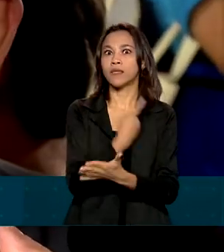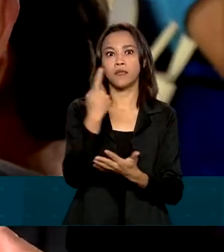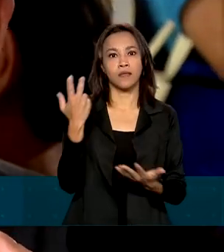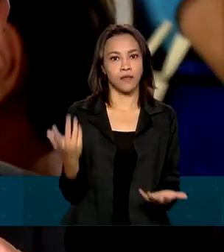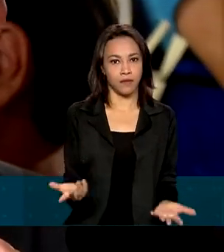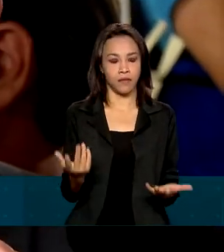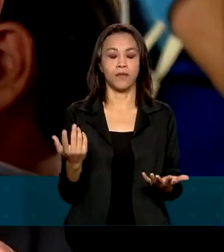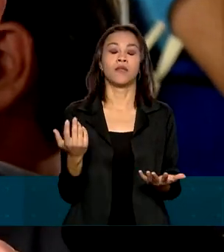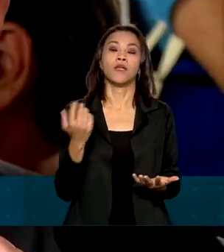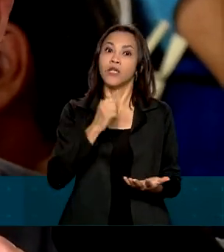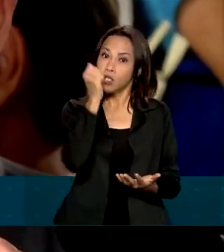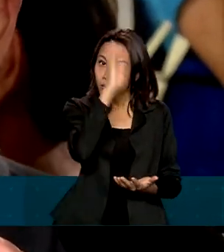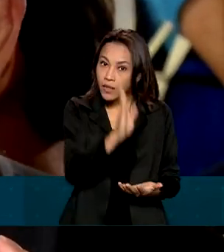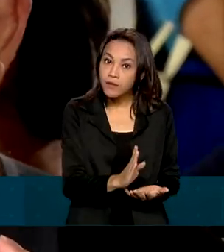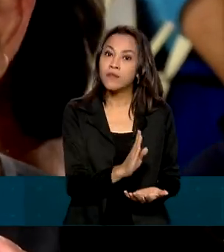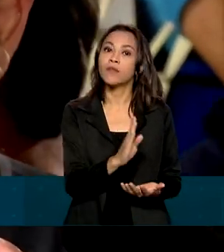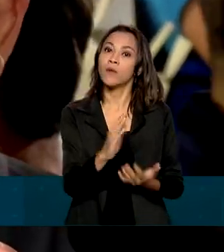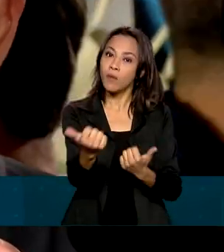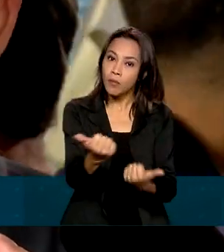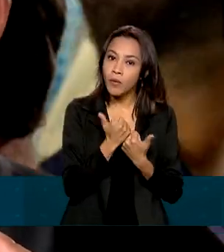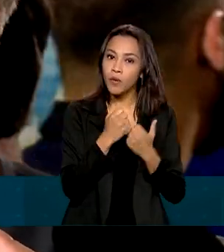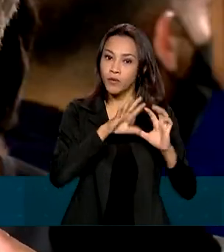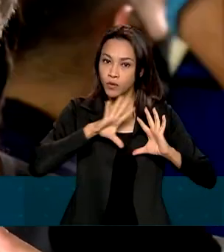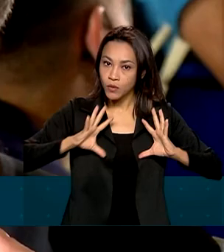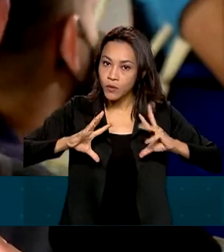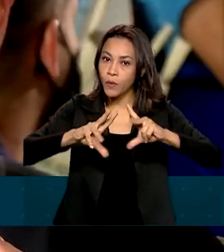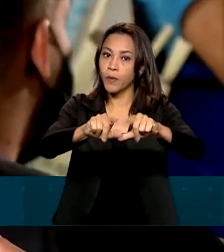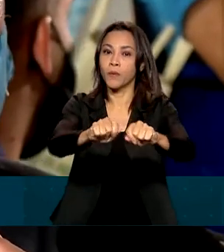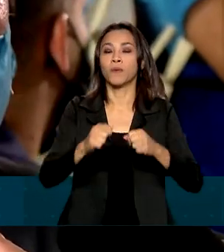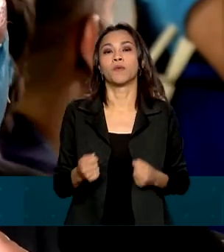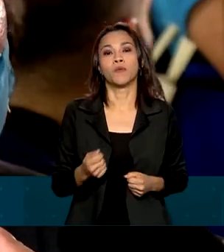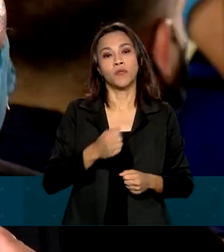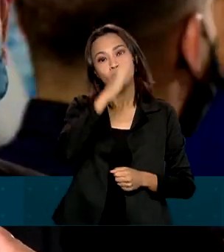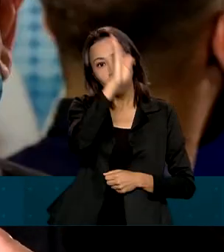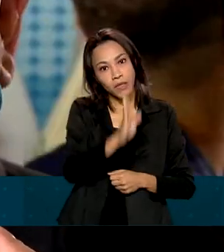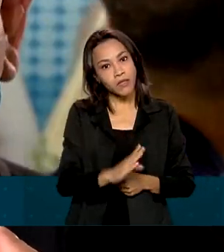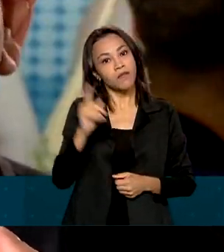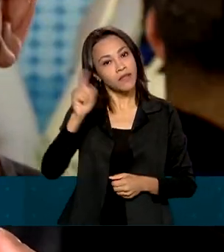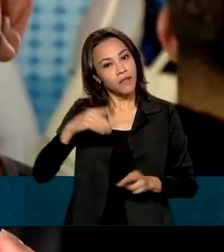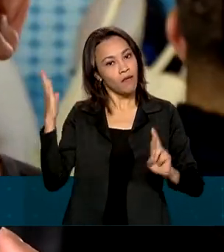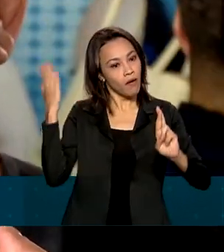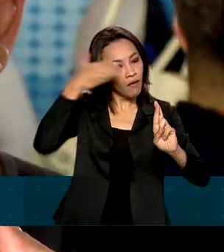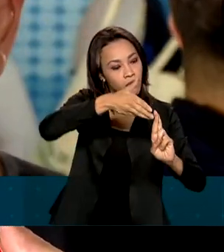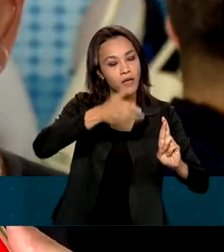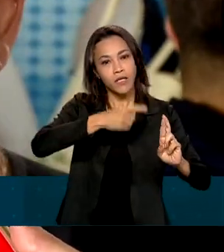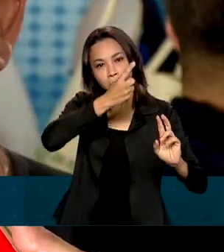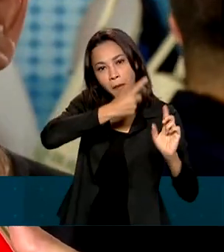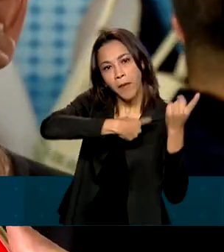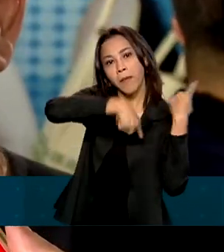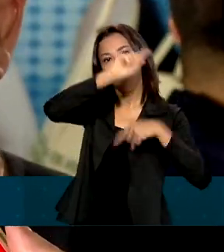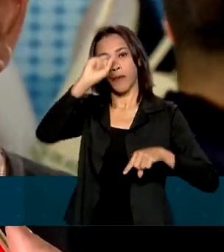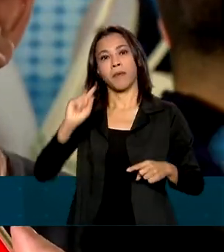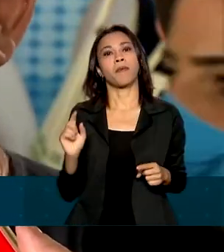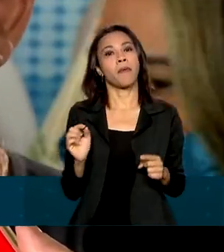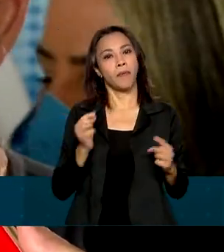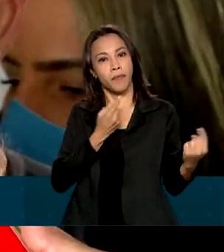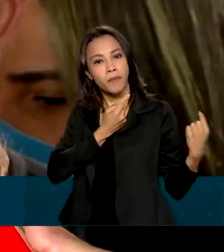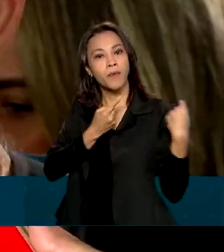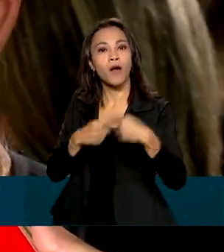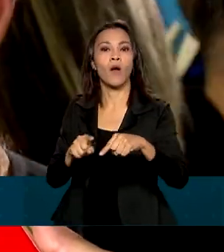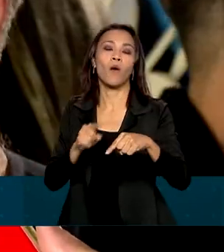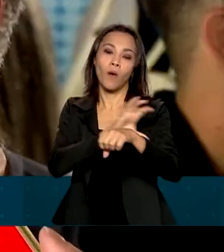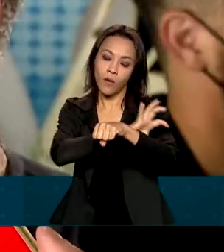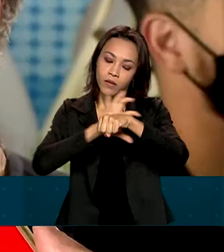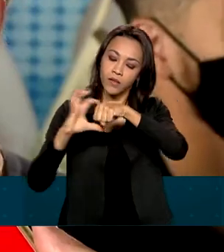vai, com a ajuda de todos, se tornar um dos maiores cases de sucesso do enfrentamento à